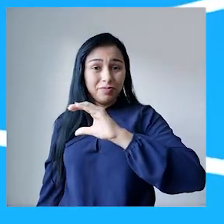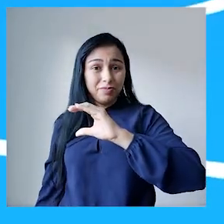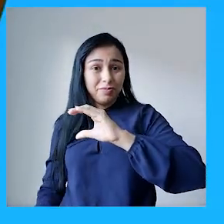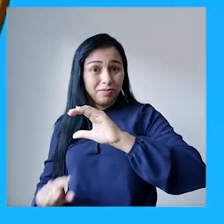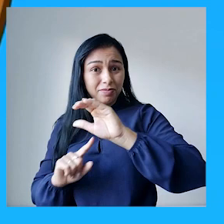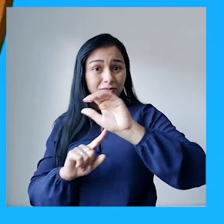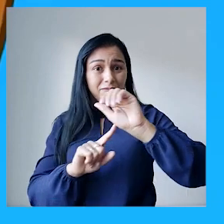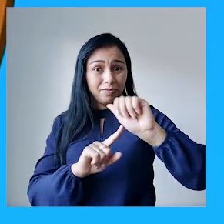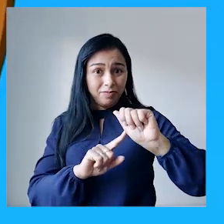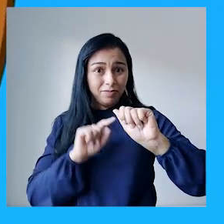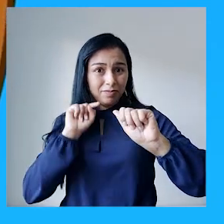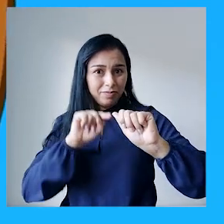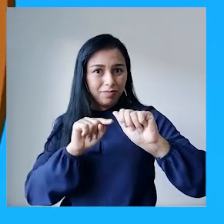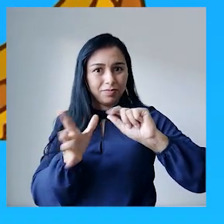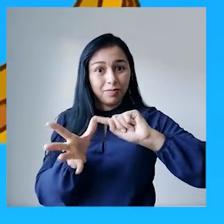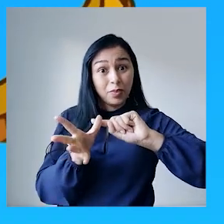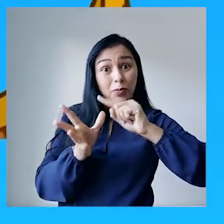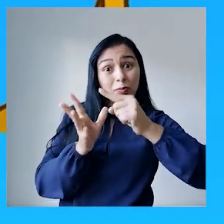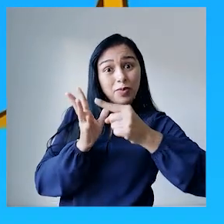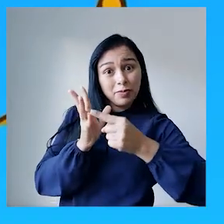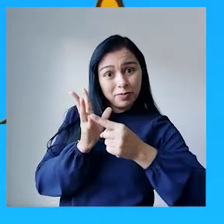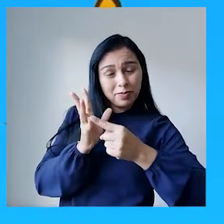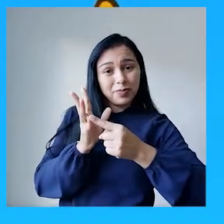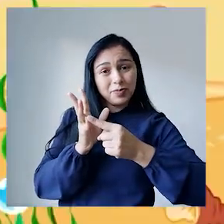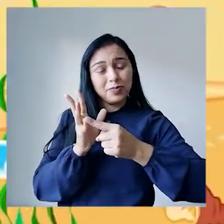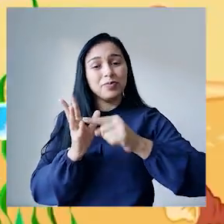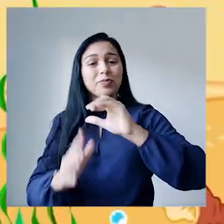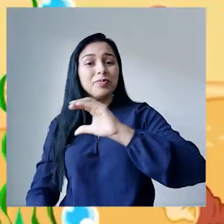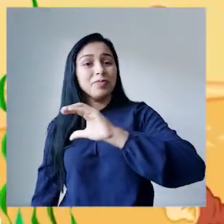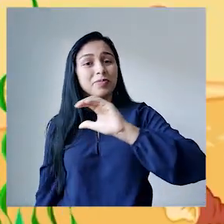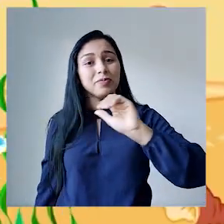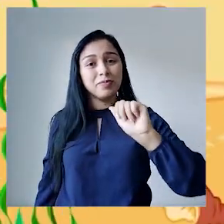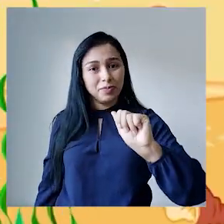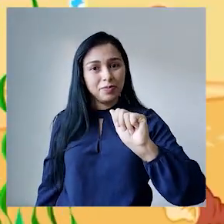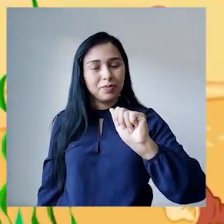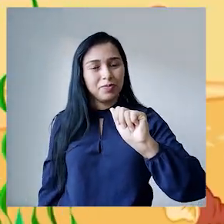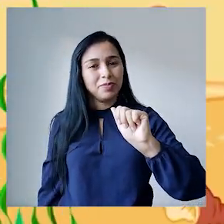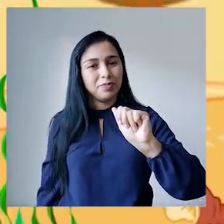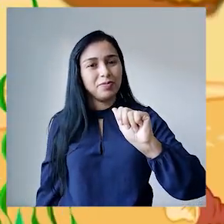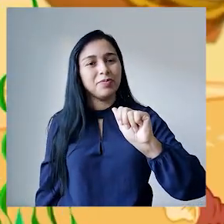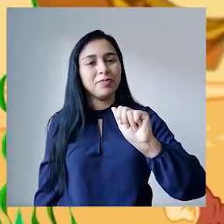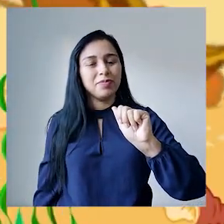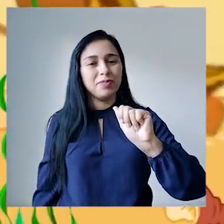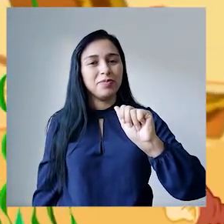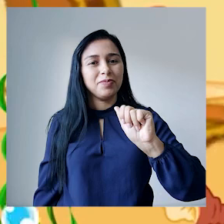Vocês sabem? É uma vogal. Ó, a vogal A. A.